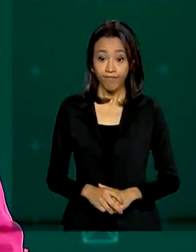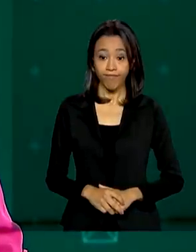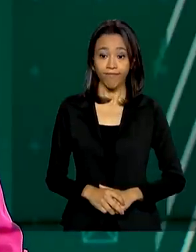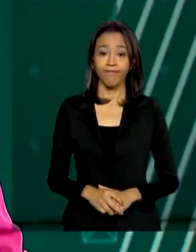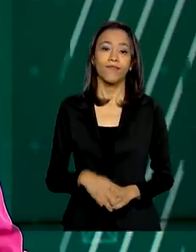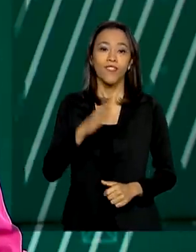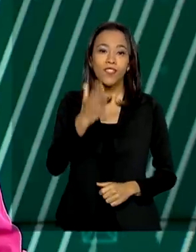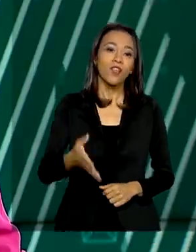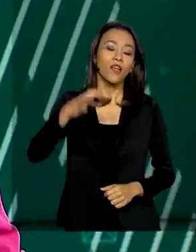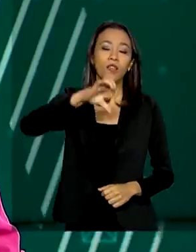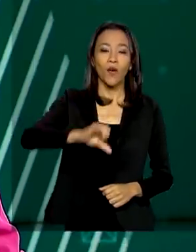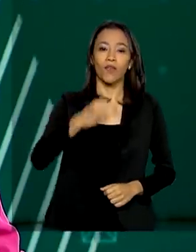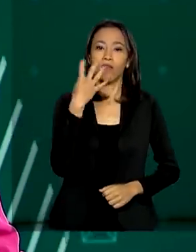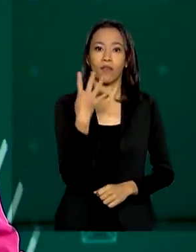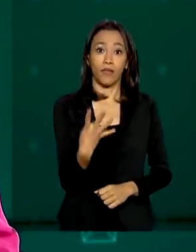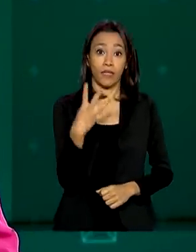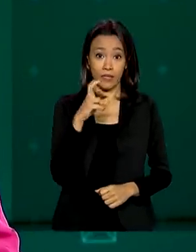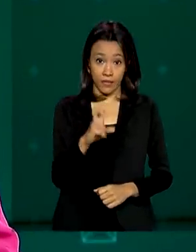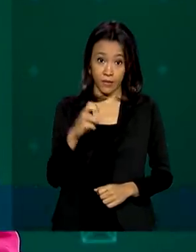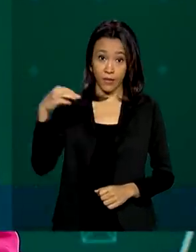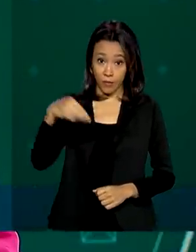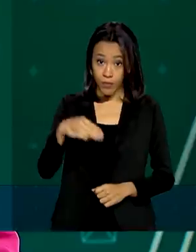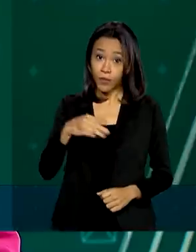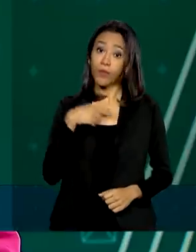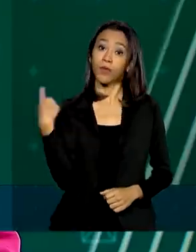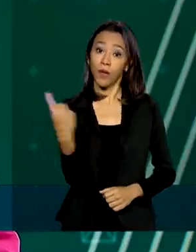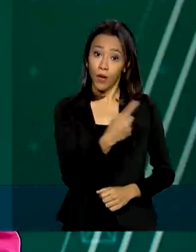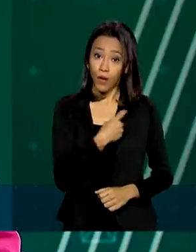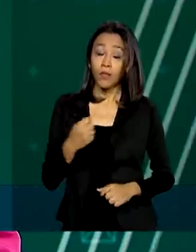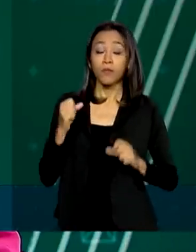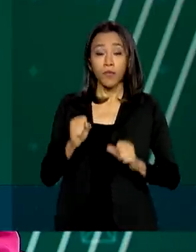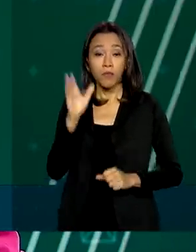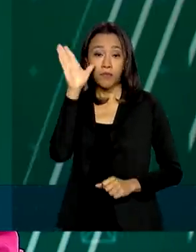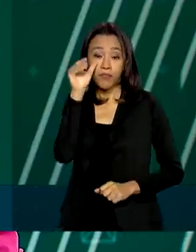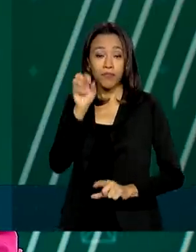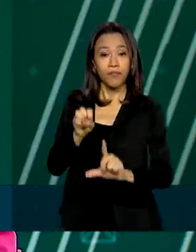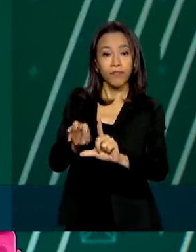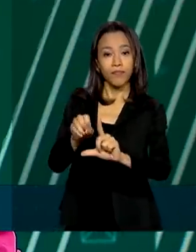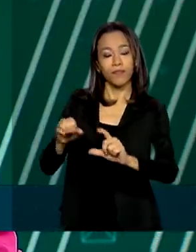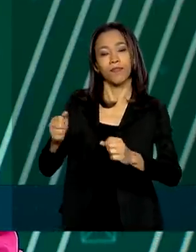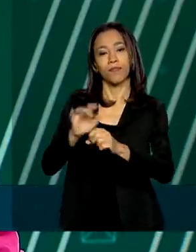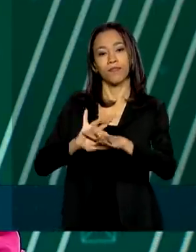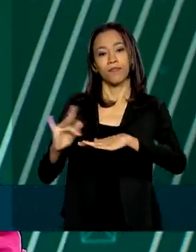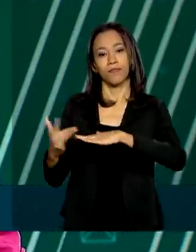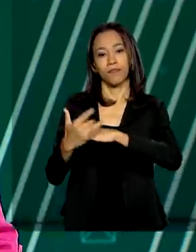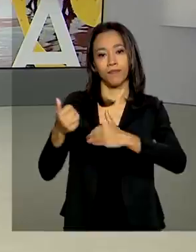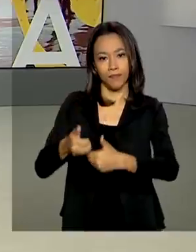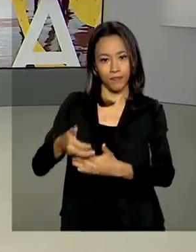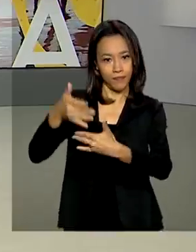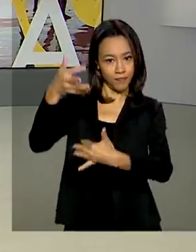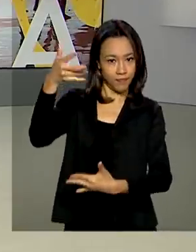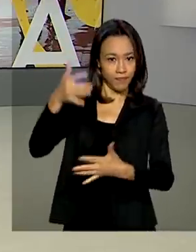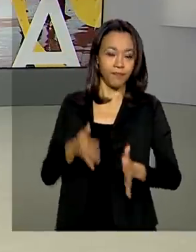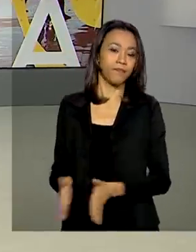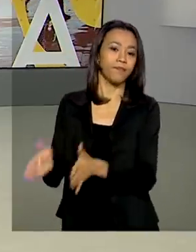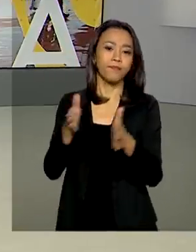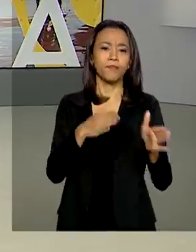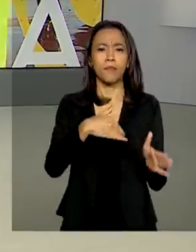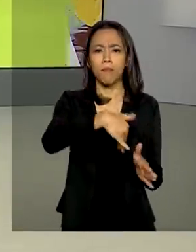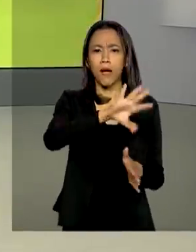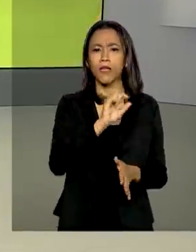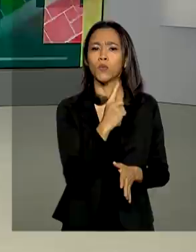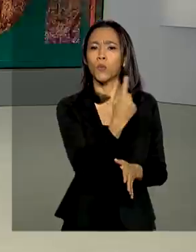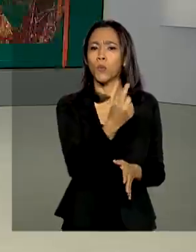São 9 horas e 45 minutos. Nós estamos ao vivo também pelas redes sociais. Mais